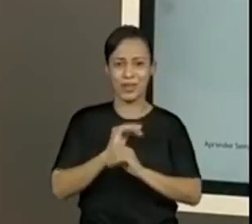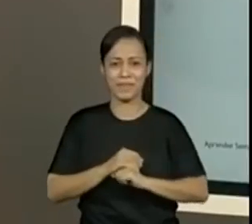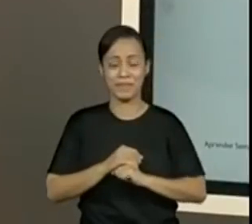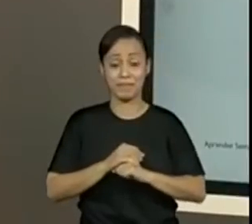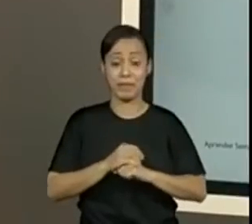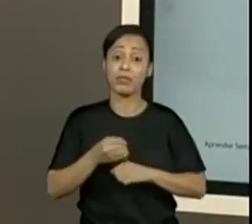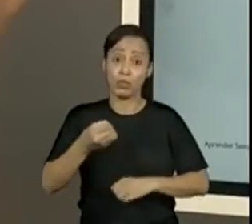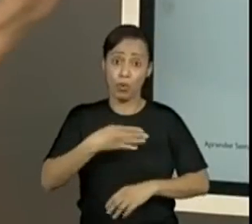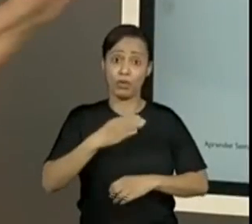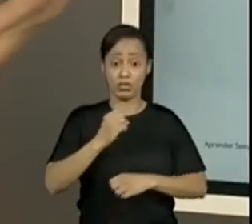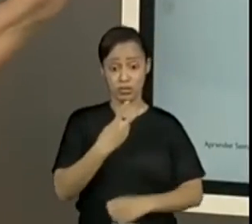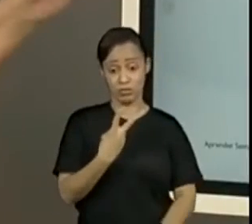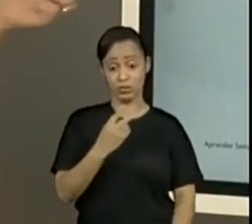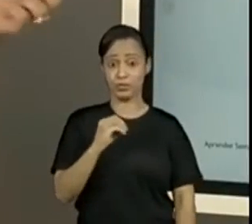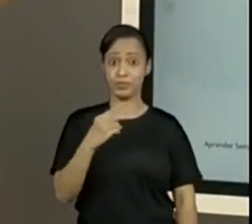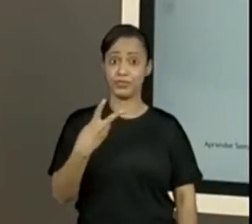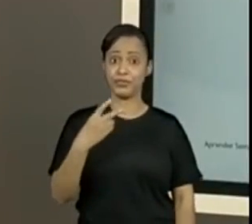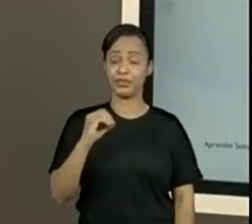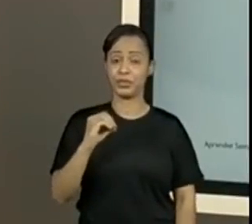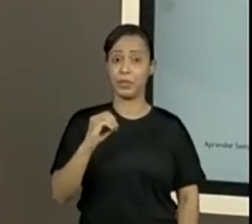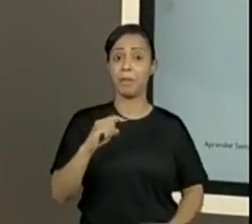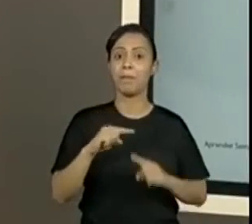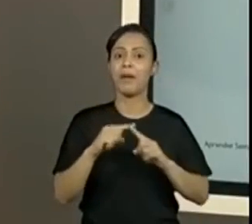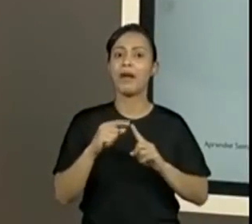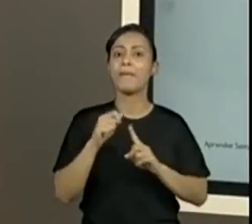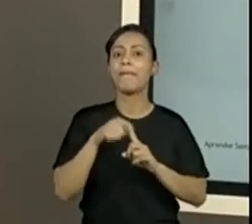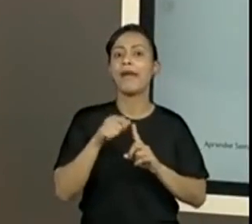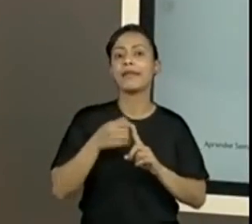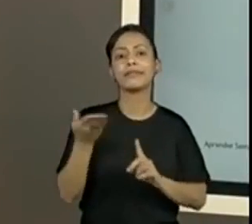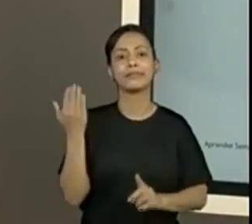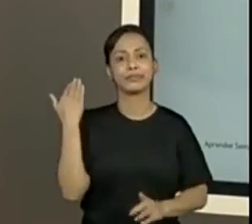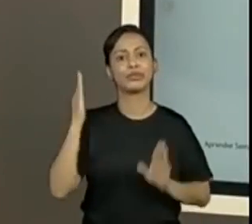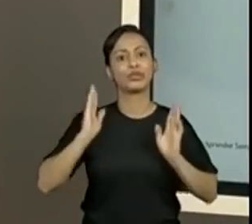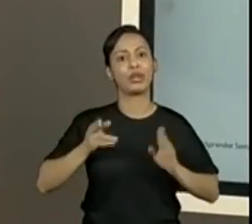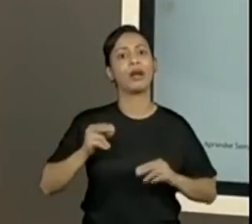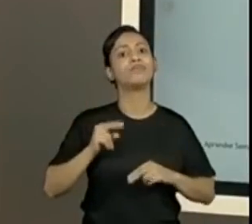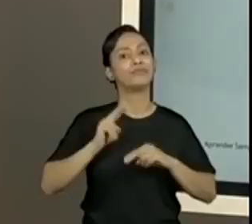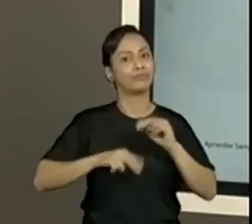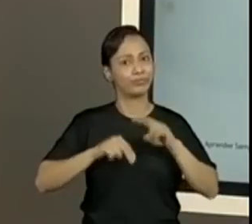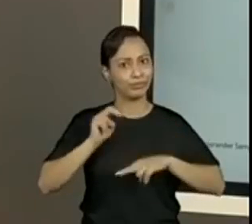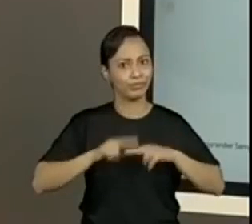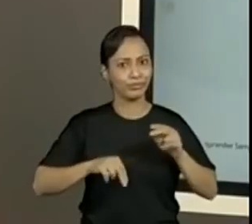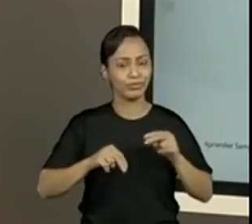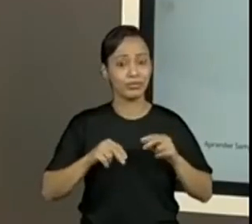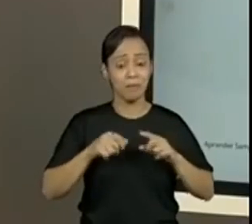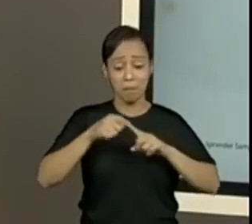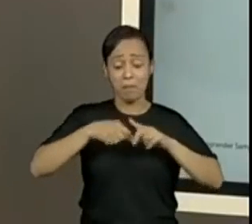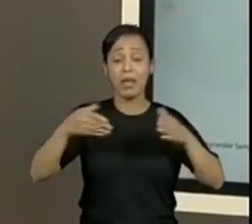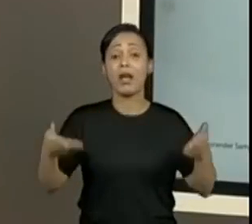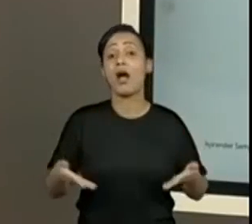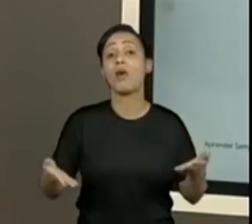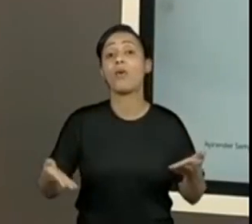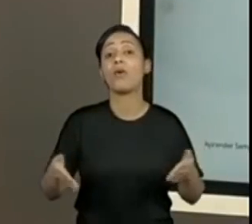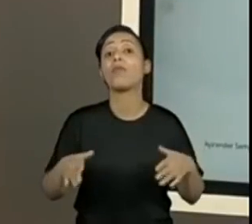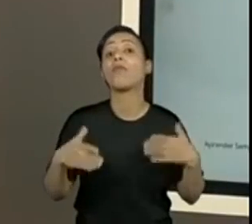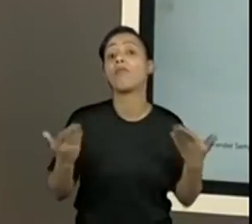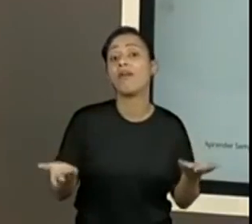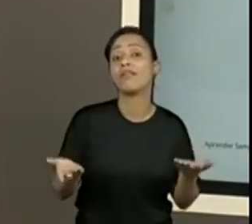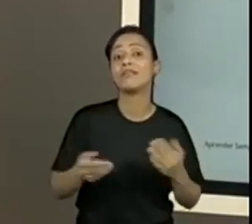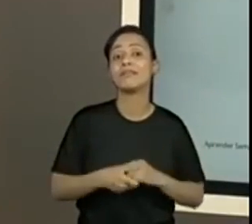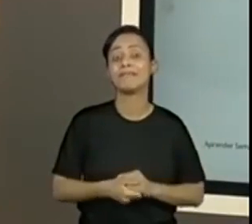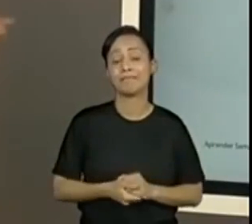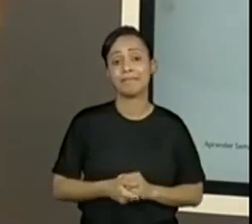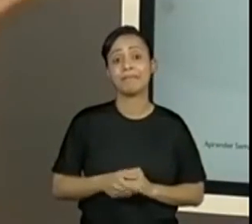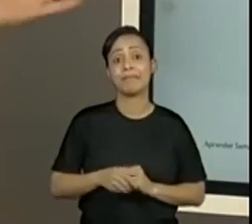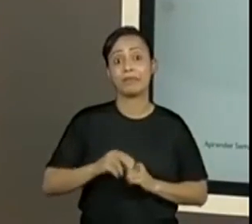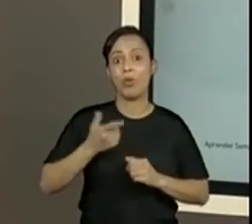a gente tem que lembrar que já aconteceu no dia 3 de junho. Que mês que a gente está? Quantas outras situações podem